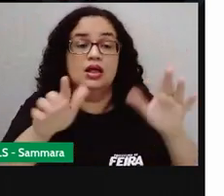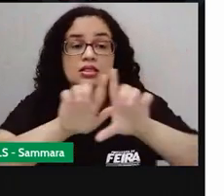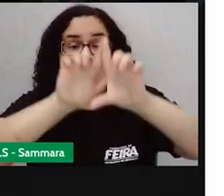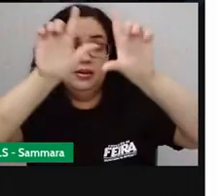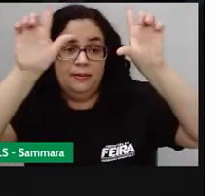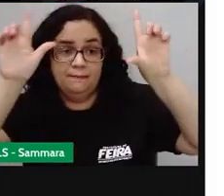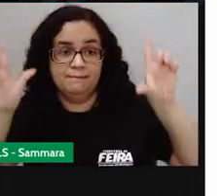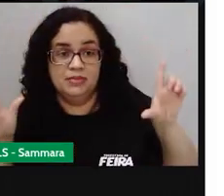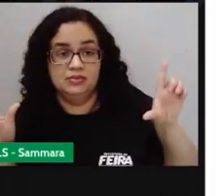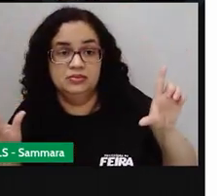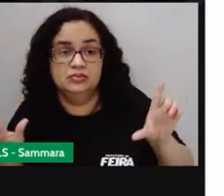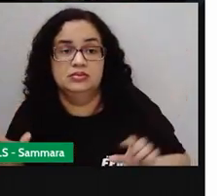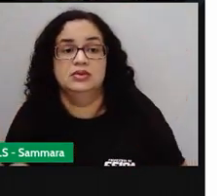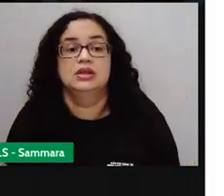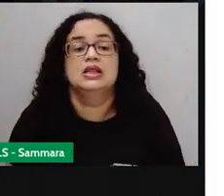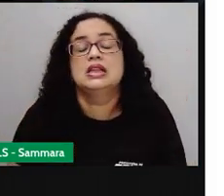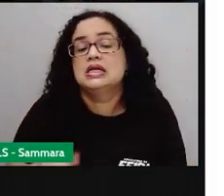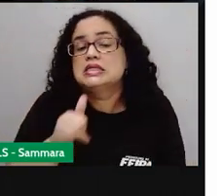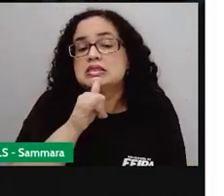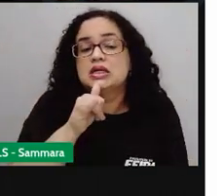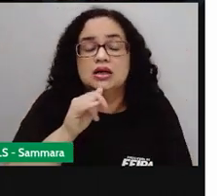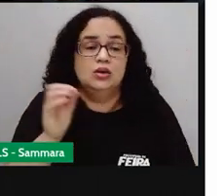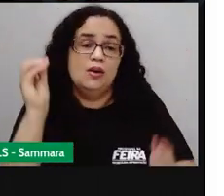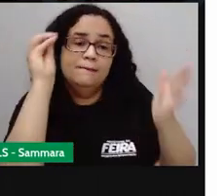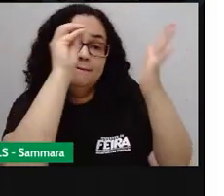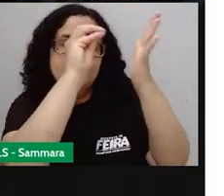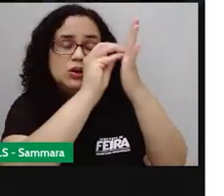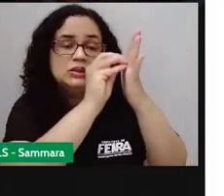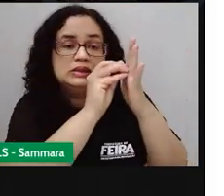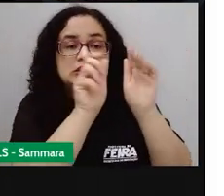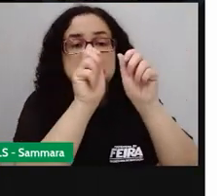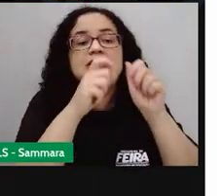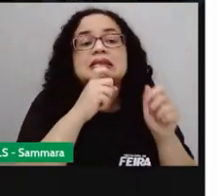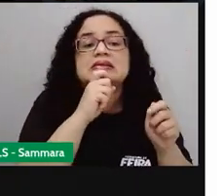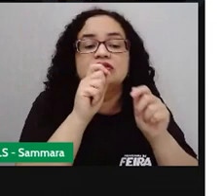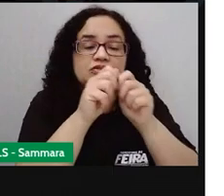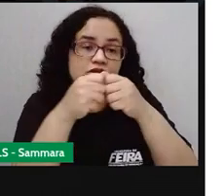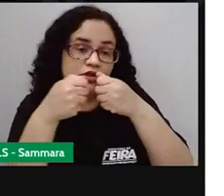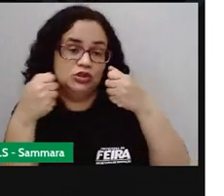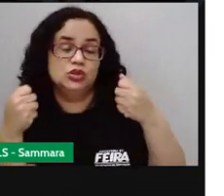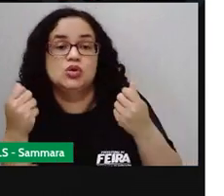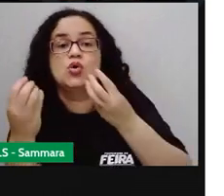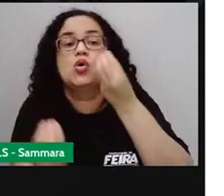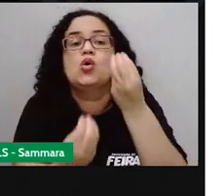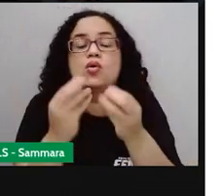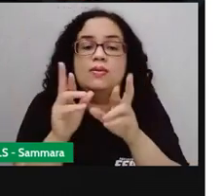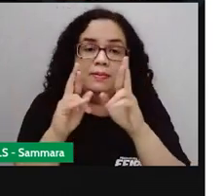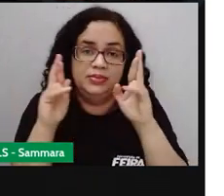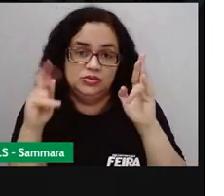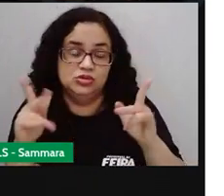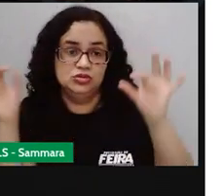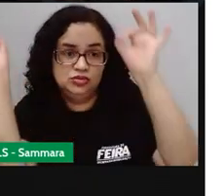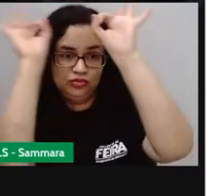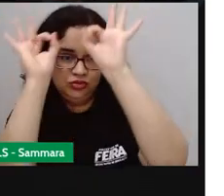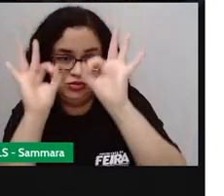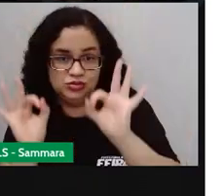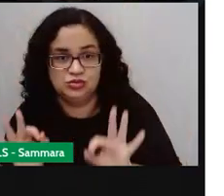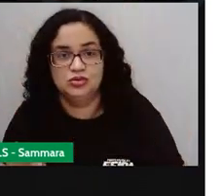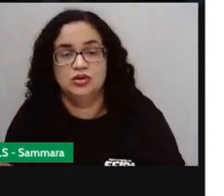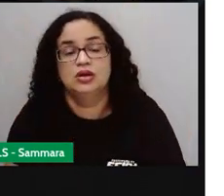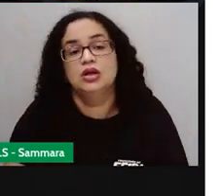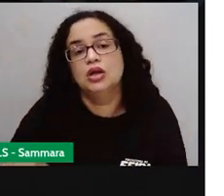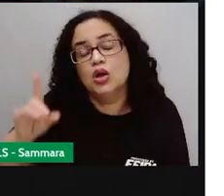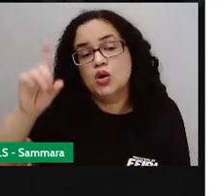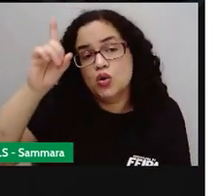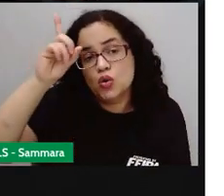colocam lá com limazão na geladeira. Então, assim, existem formas diferentes de organizar uma rotina.